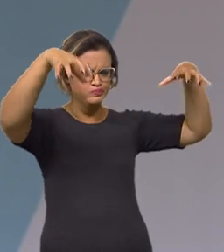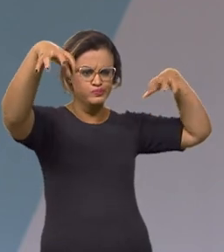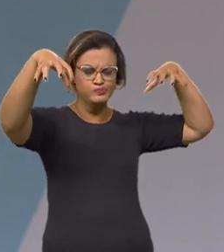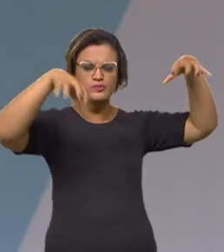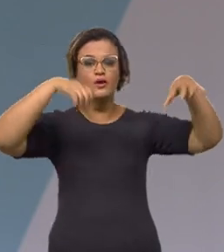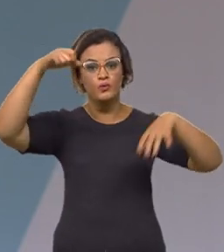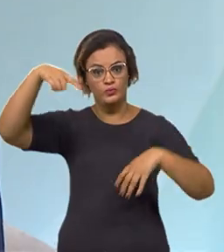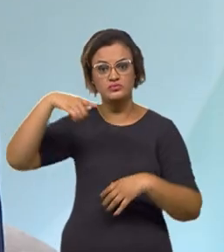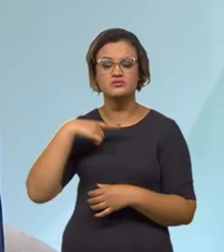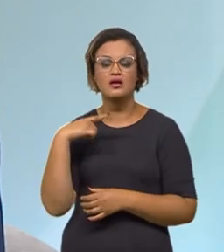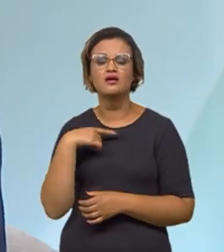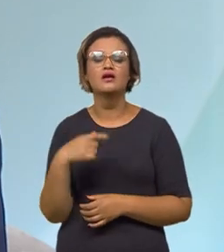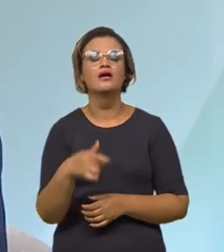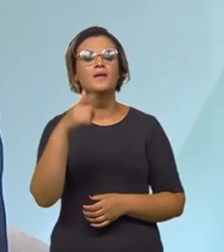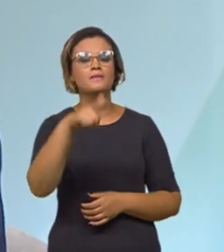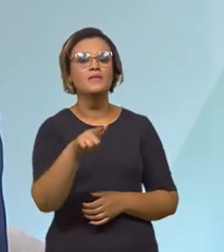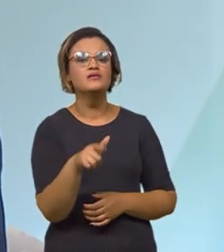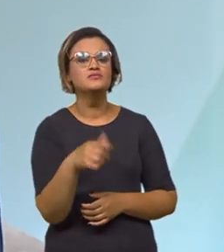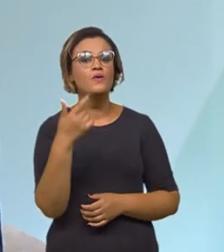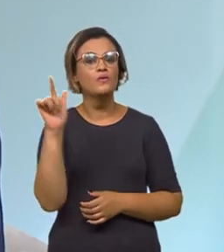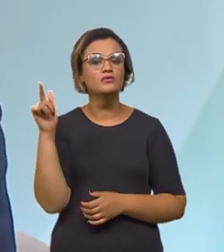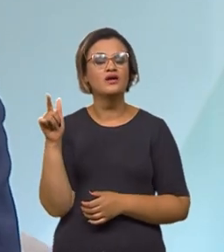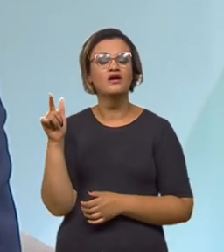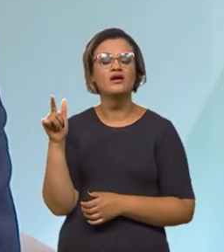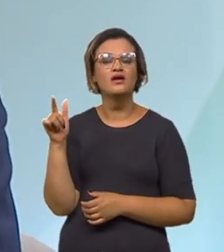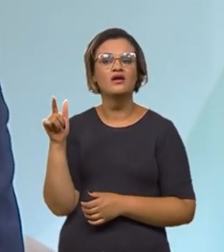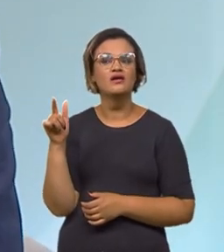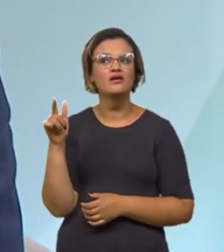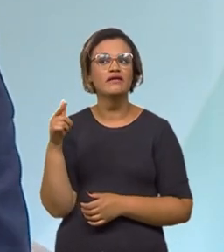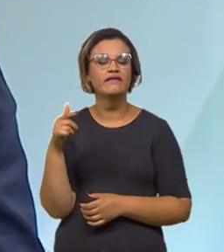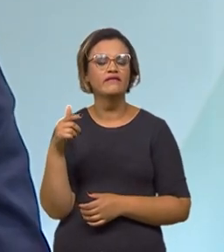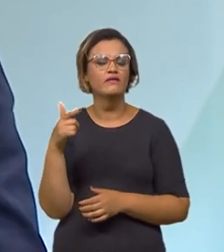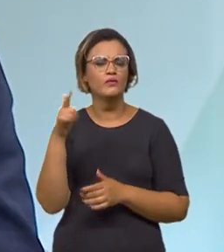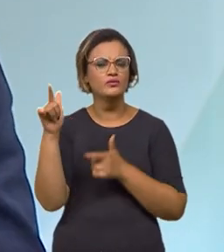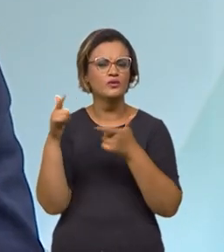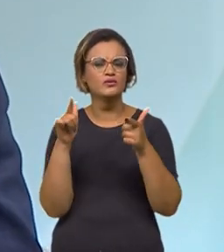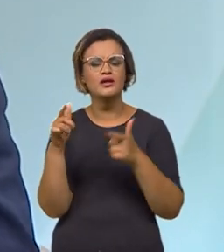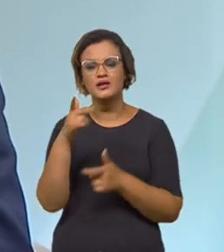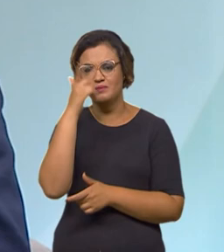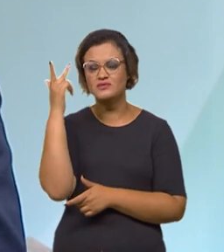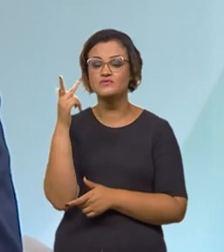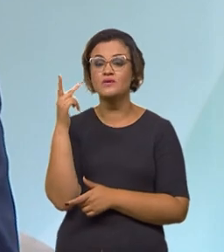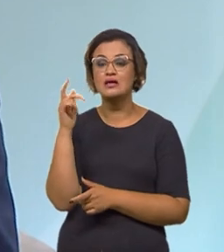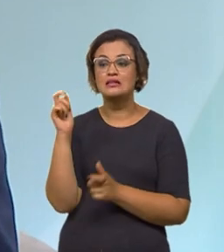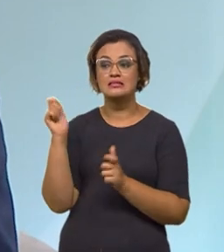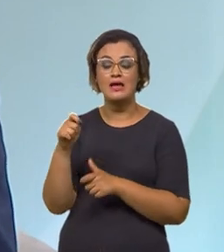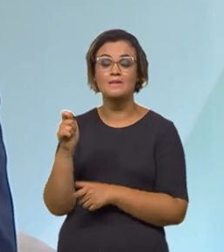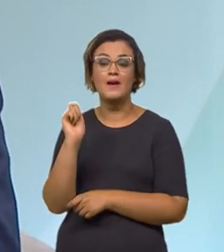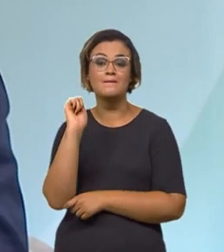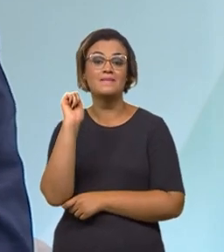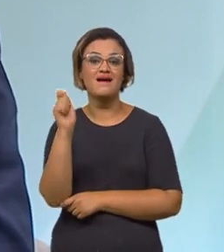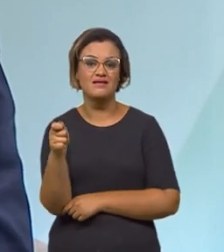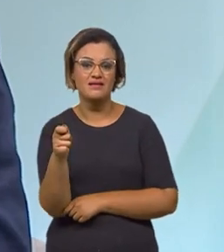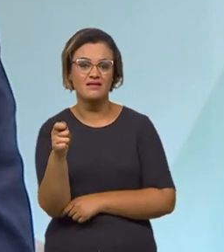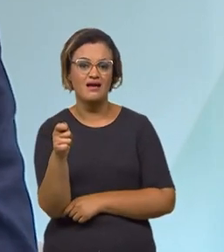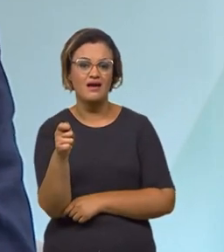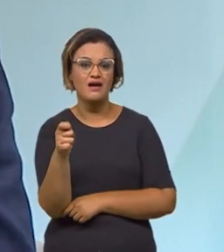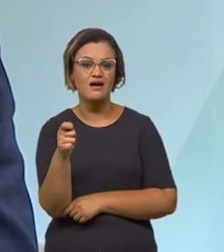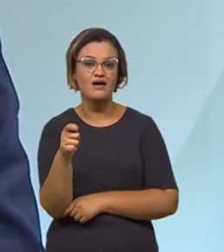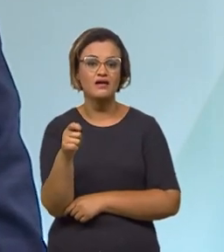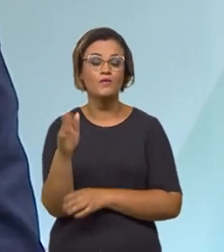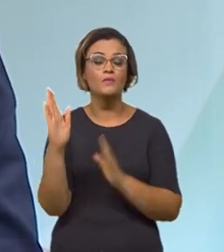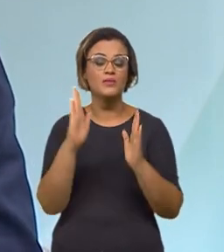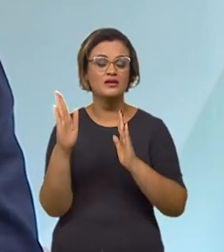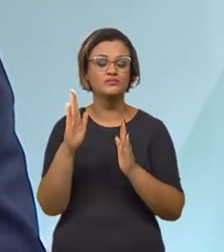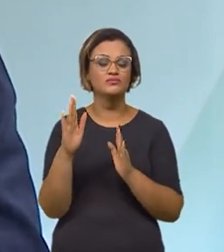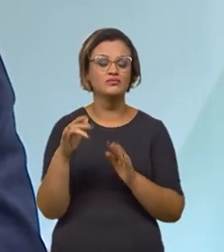a Dutra. Vamos ter também um modelo de free flow pela primeira vez no país, na Dutra, onde o usuário vai pagar proporcional àquilo que ele rodou na rodovia.